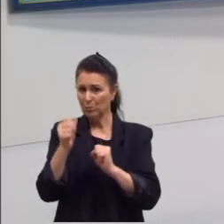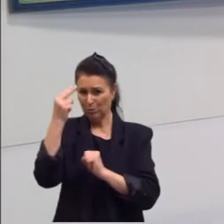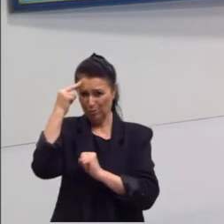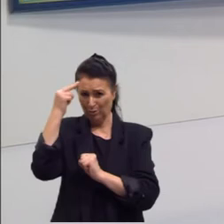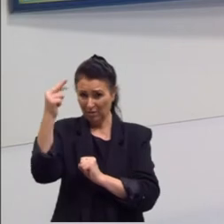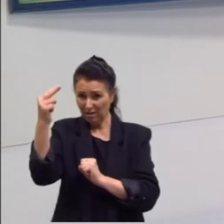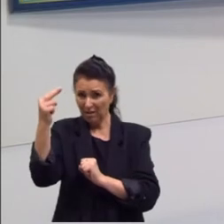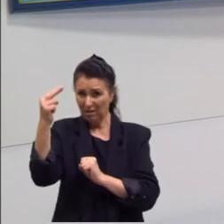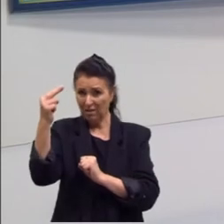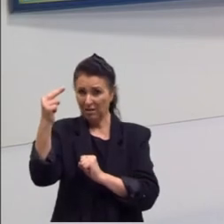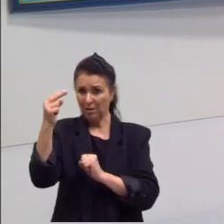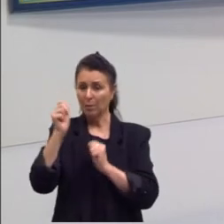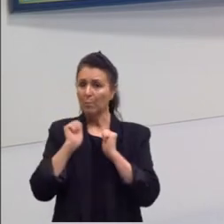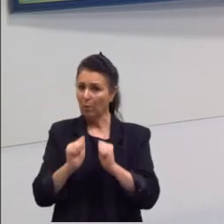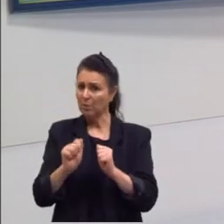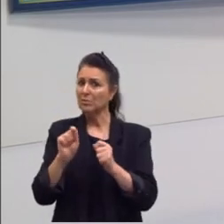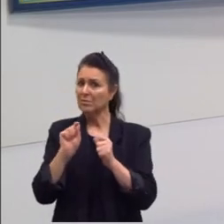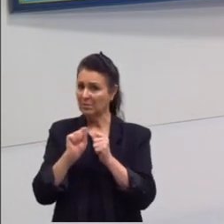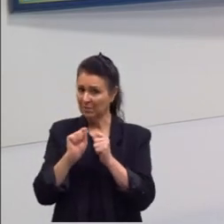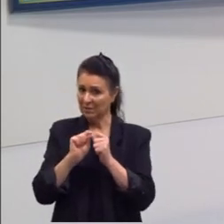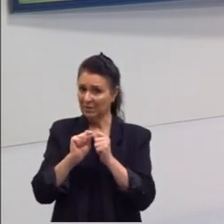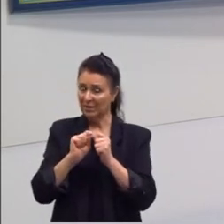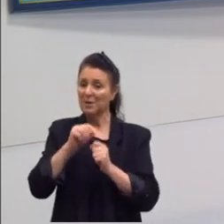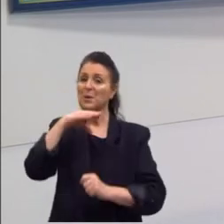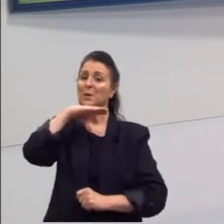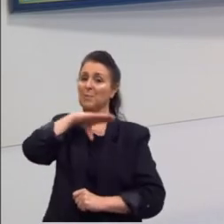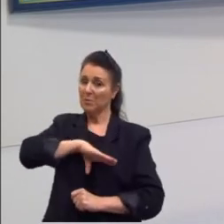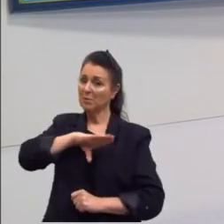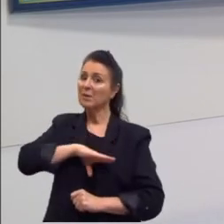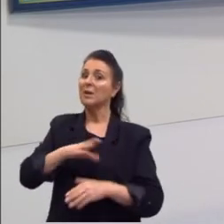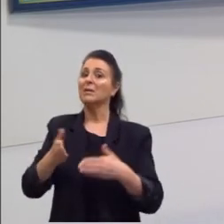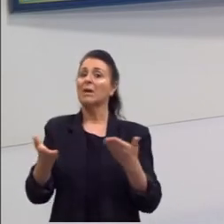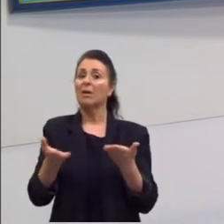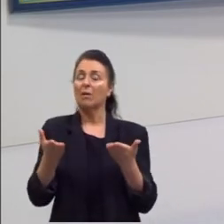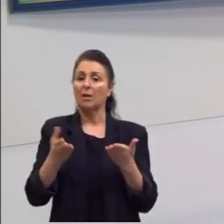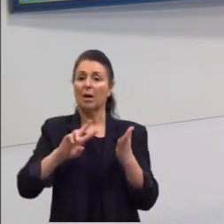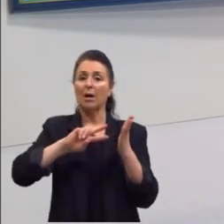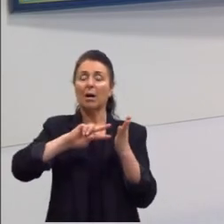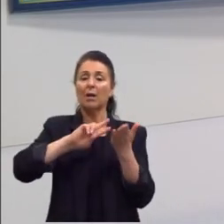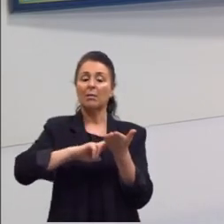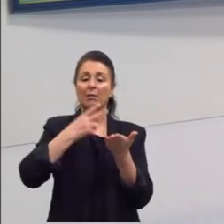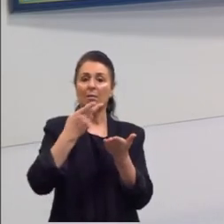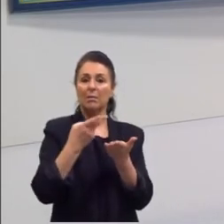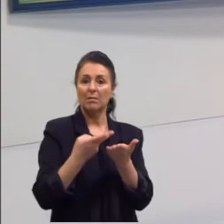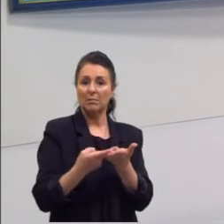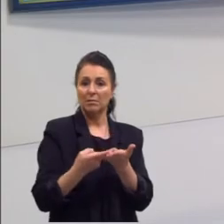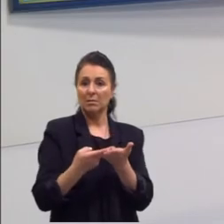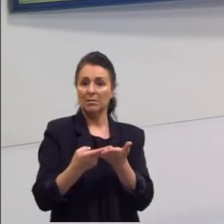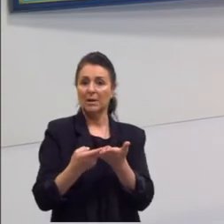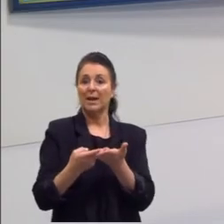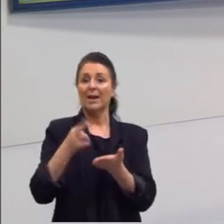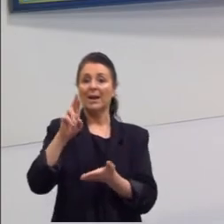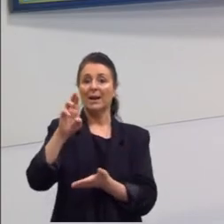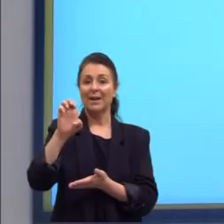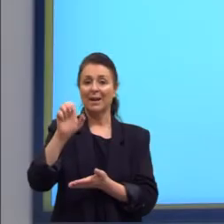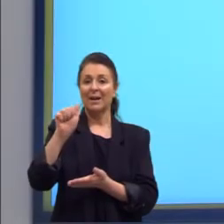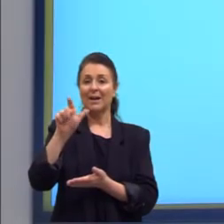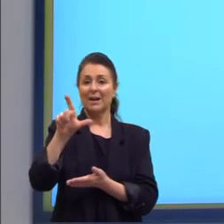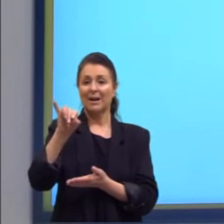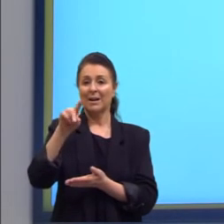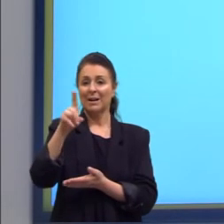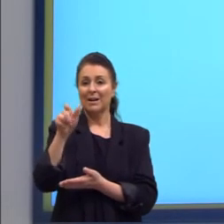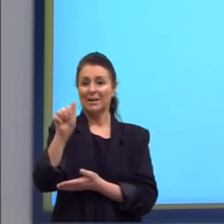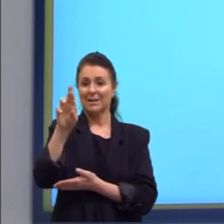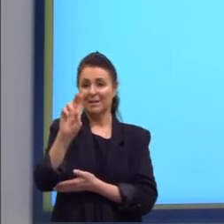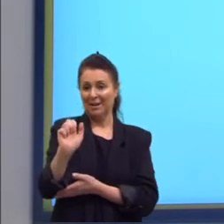isso. Mas, em português, a melhor tradução, o mais próximo, seria realizar. Então,